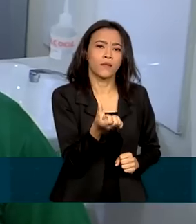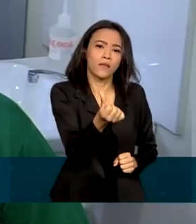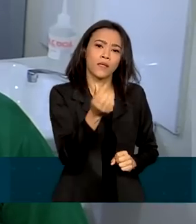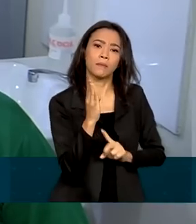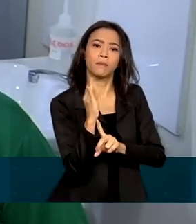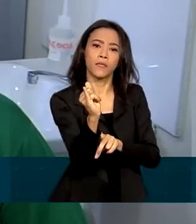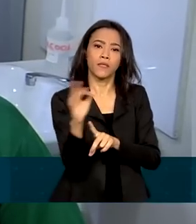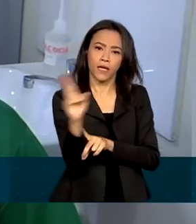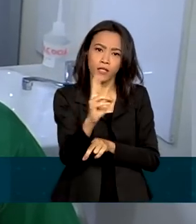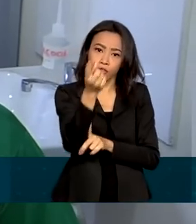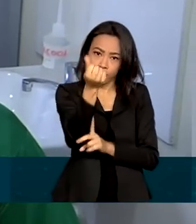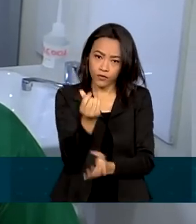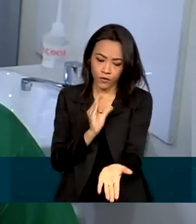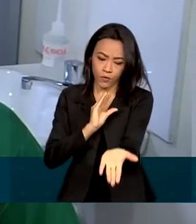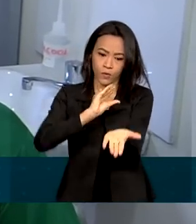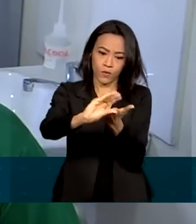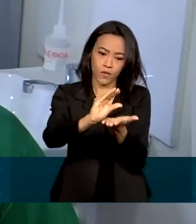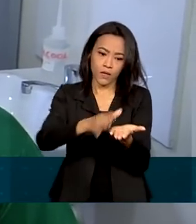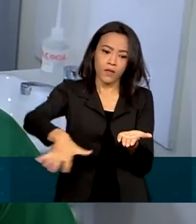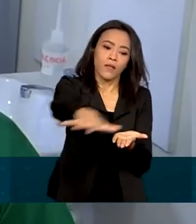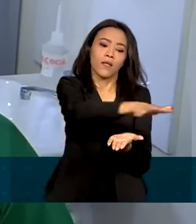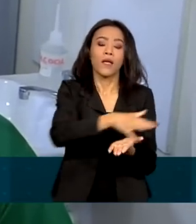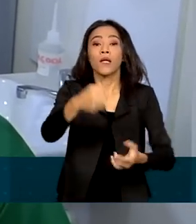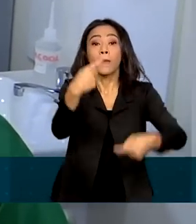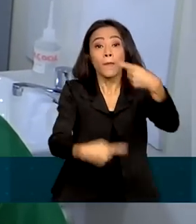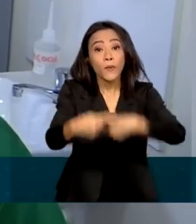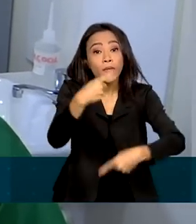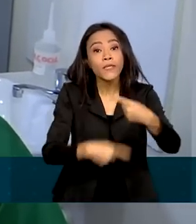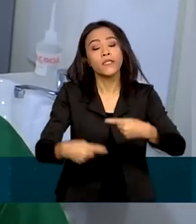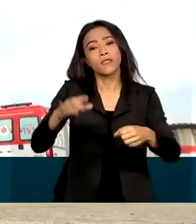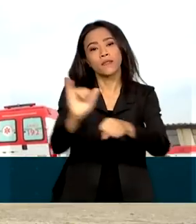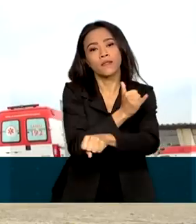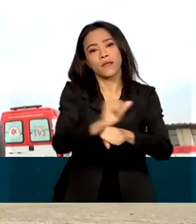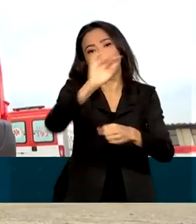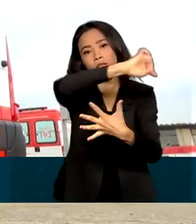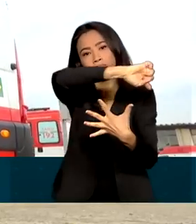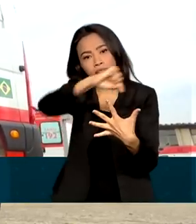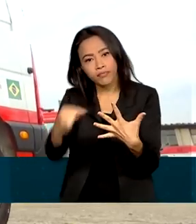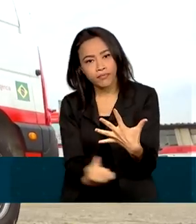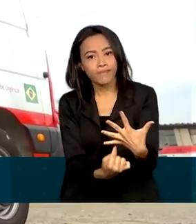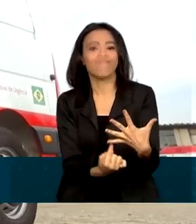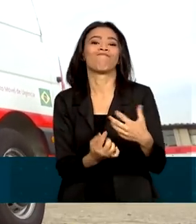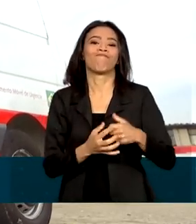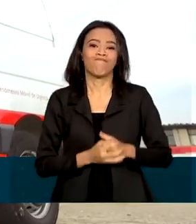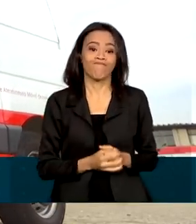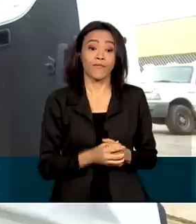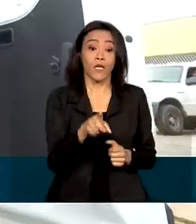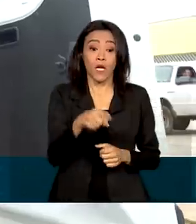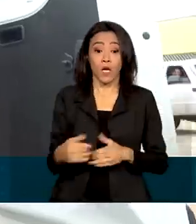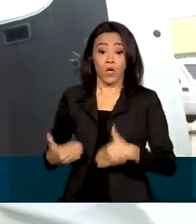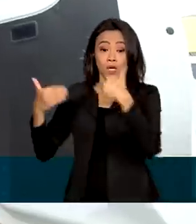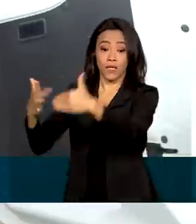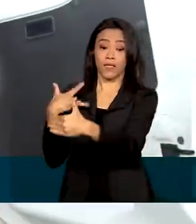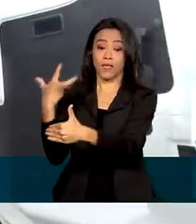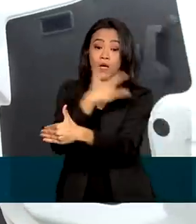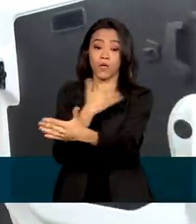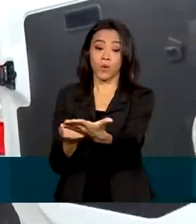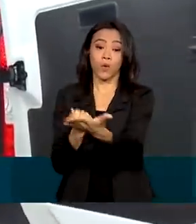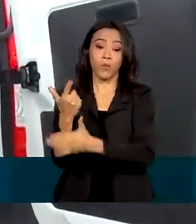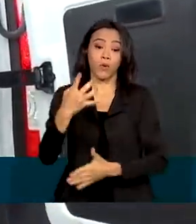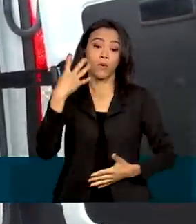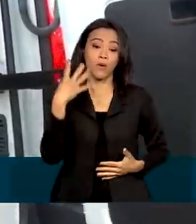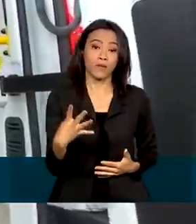reais foram aplicados em políticas e ações de prevenção. O Ministério da Saúde comprou 450